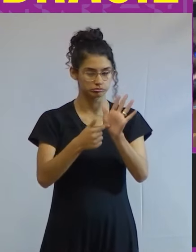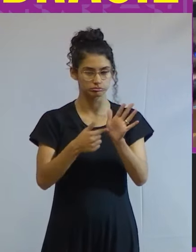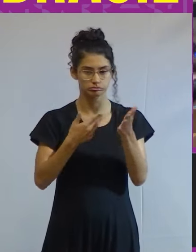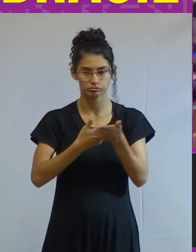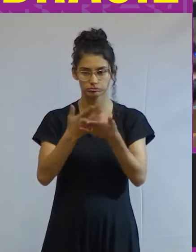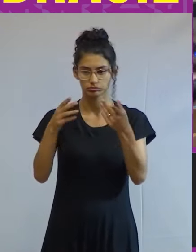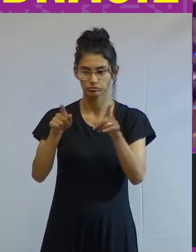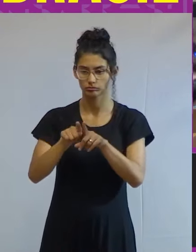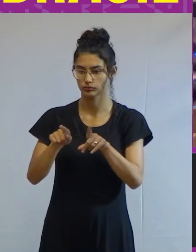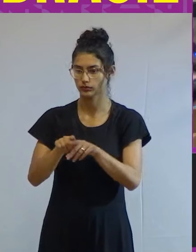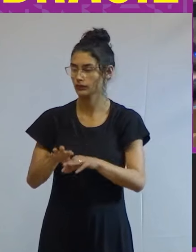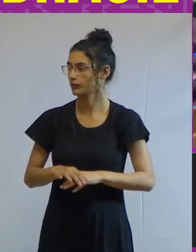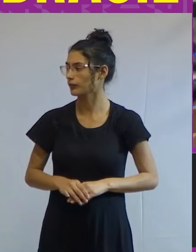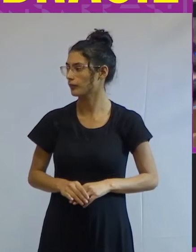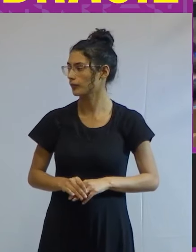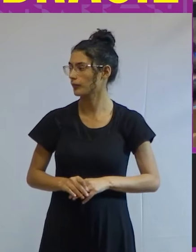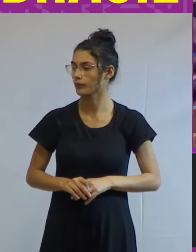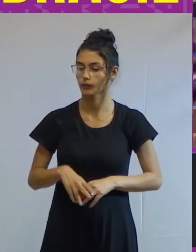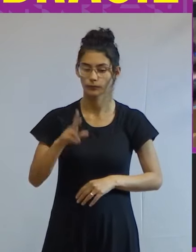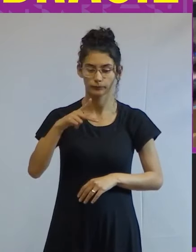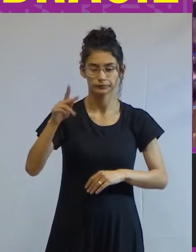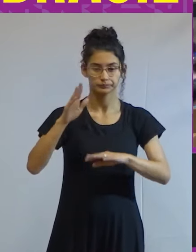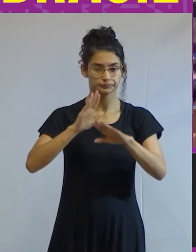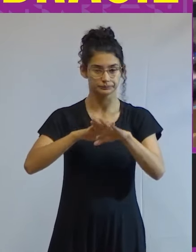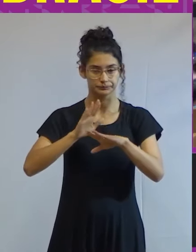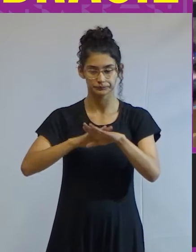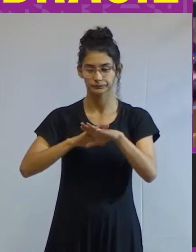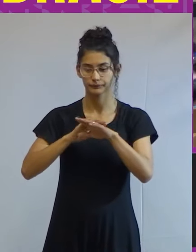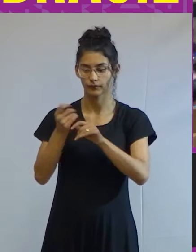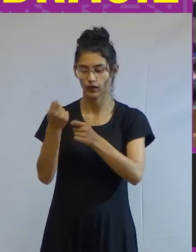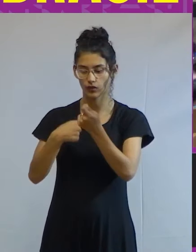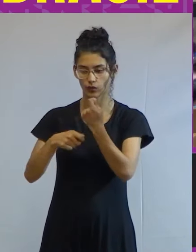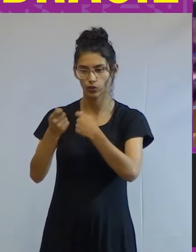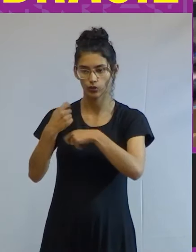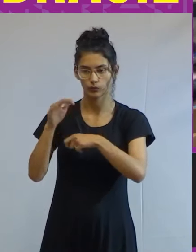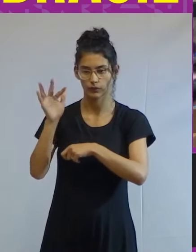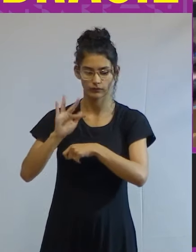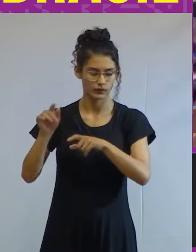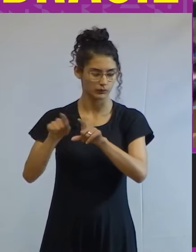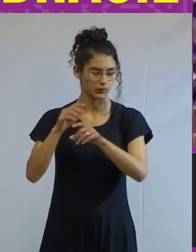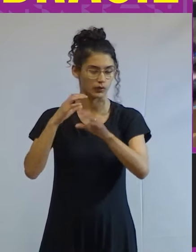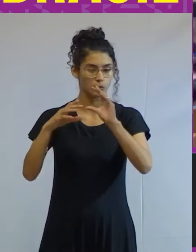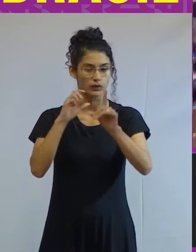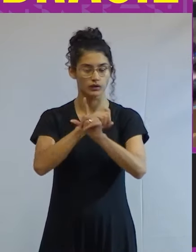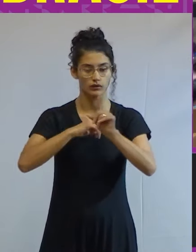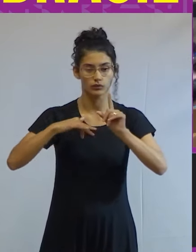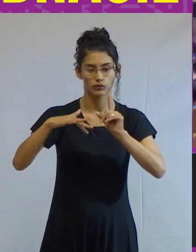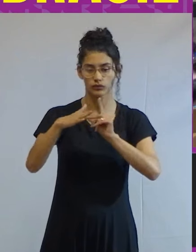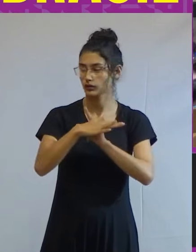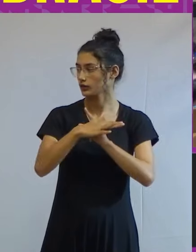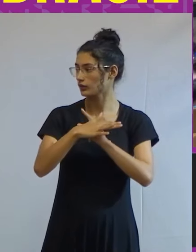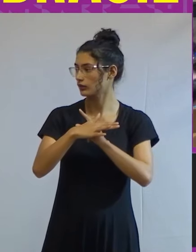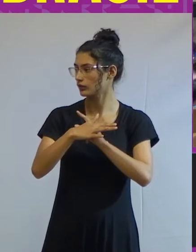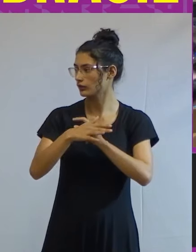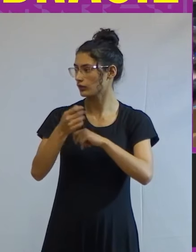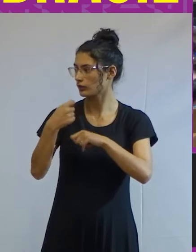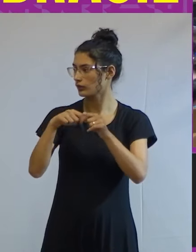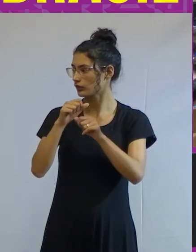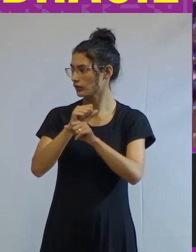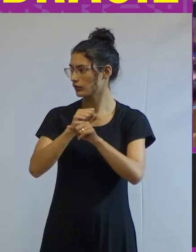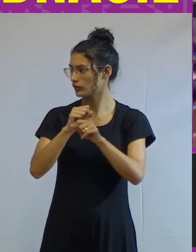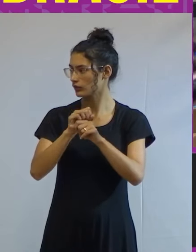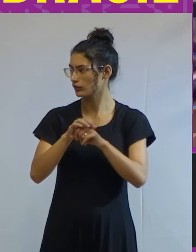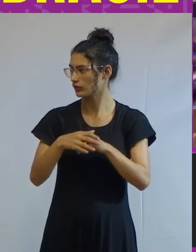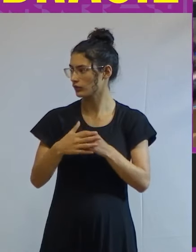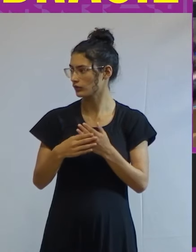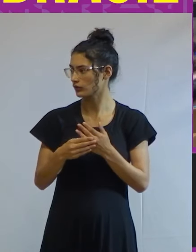considerações sobre a professora, que é graduada em Economia e em Comunicação Social, Comunicação Social? Desculpa.